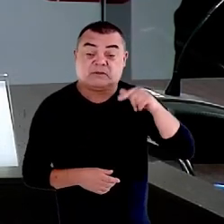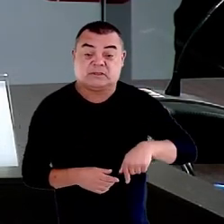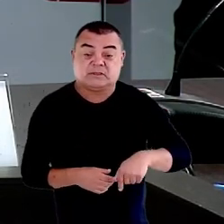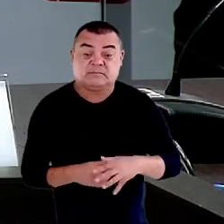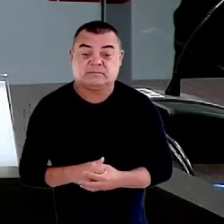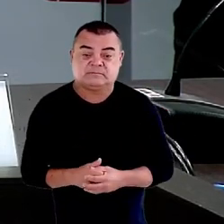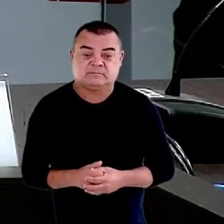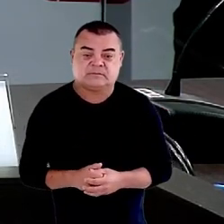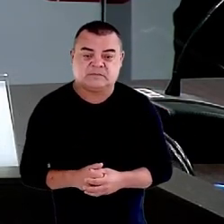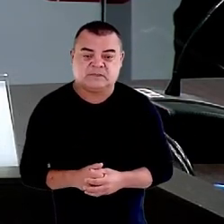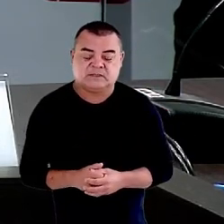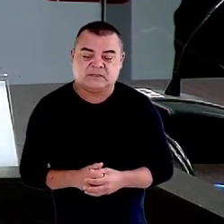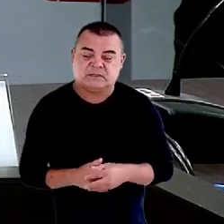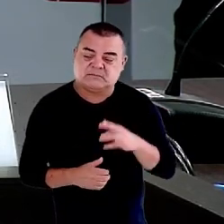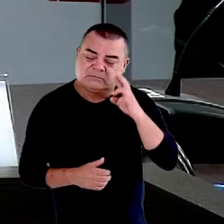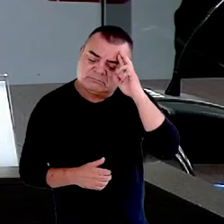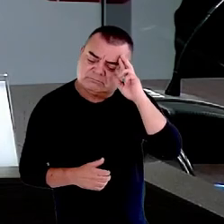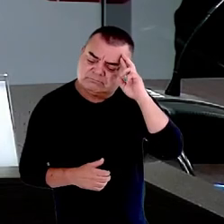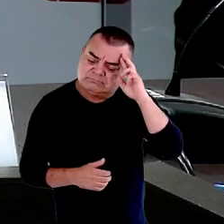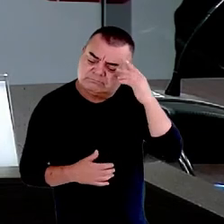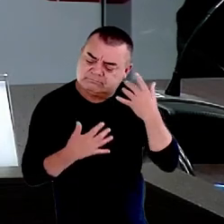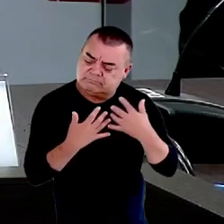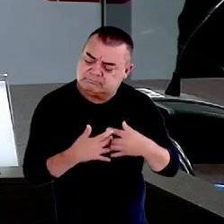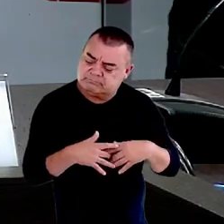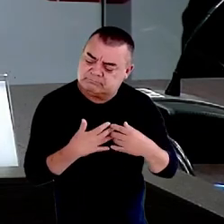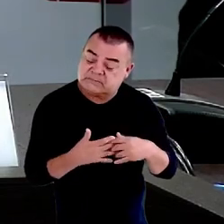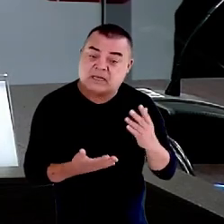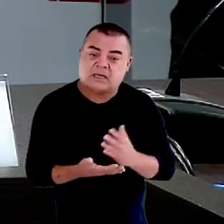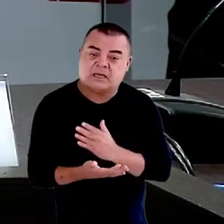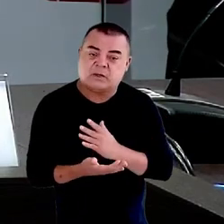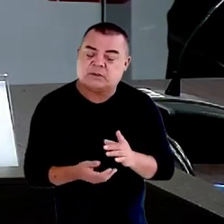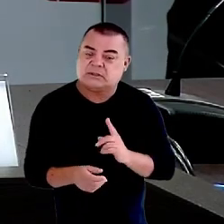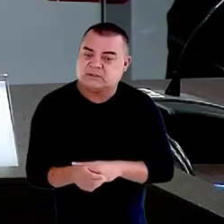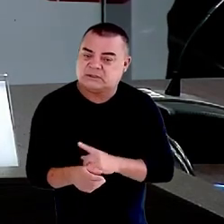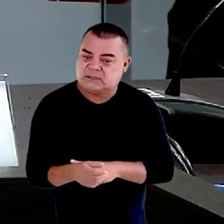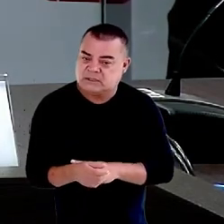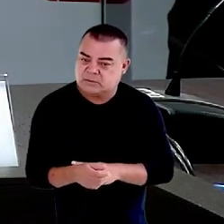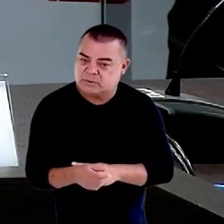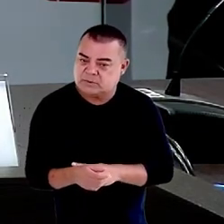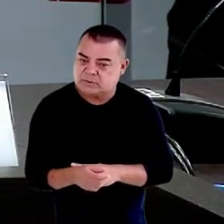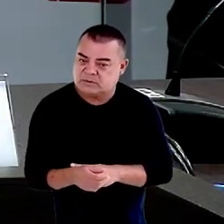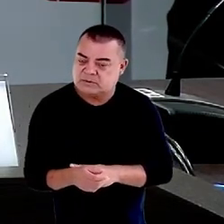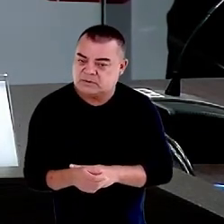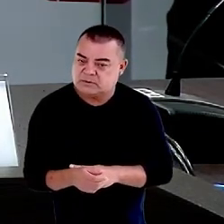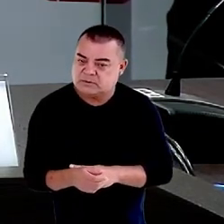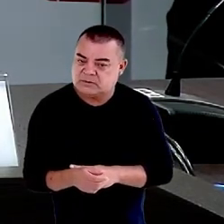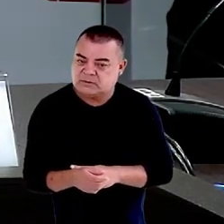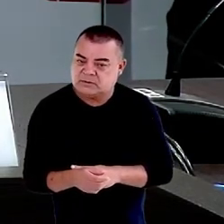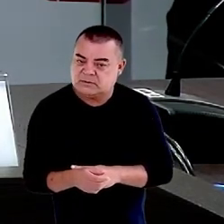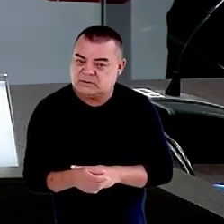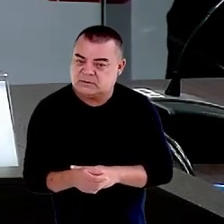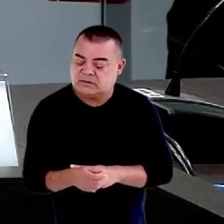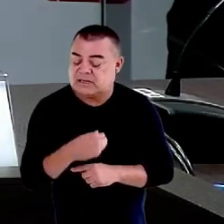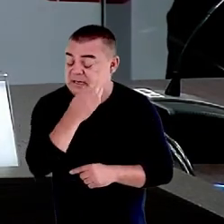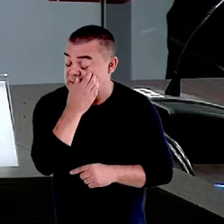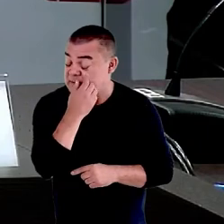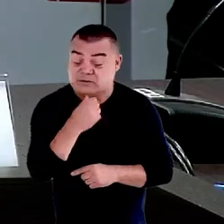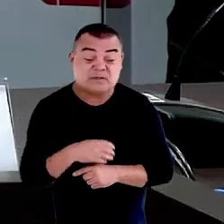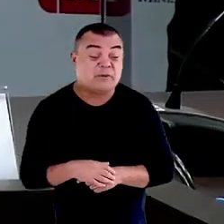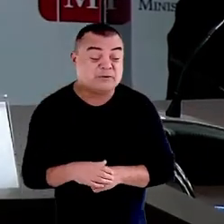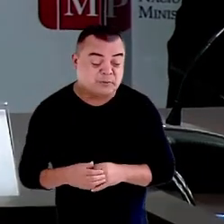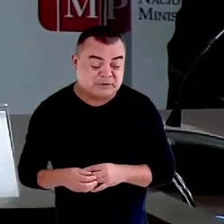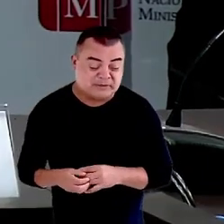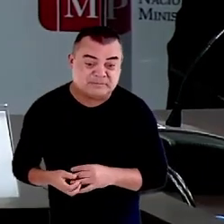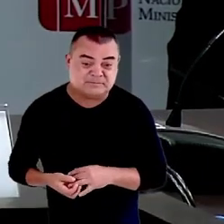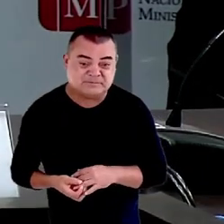eu fico refletindo porque já há algum tempo, o Otávio já me conhece há um pouco mais de tempo, o Paulo Penteado, já